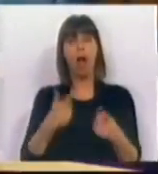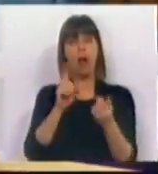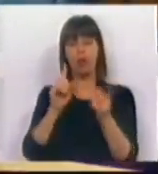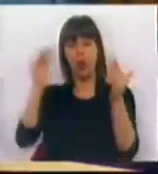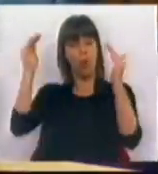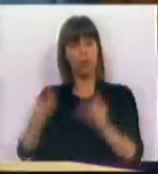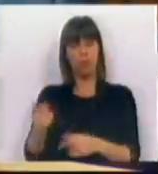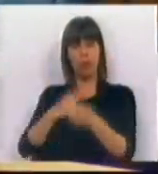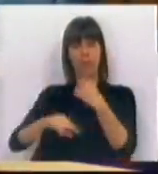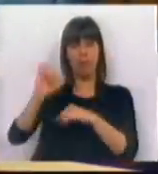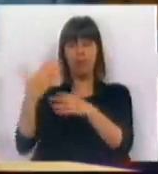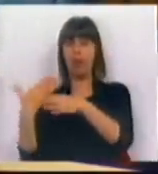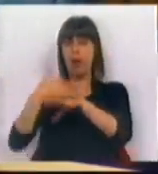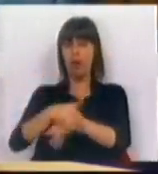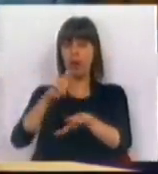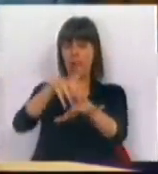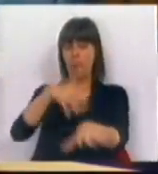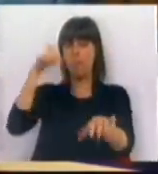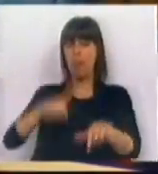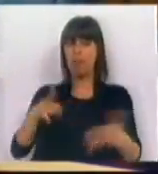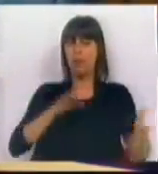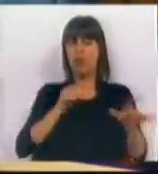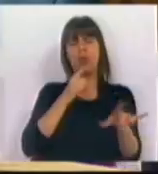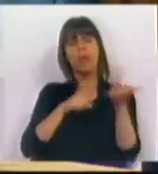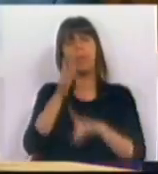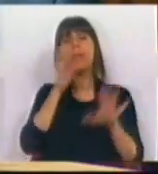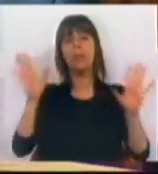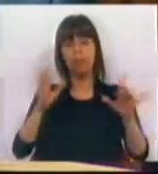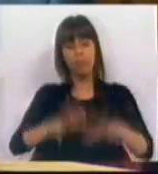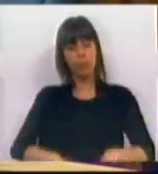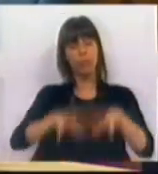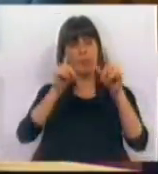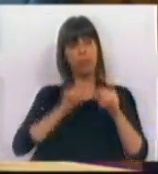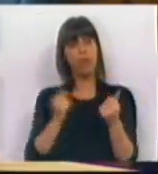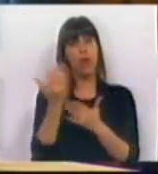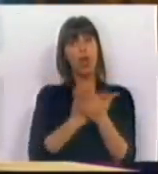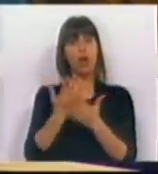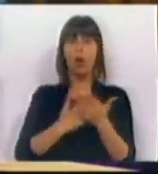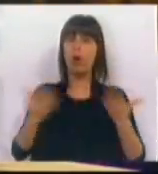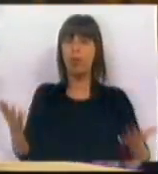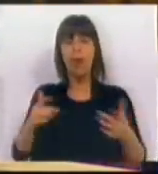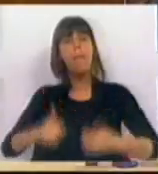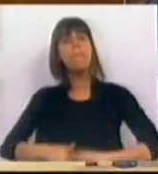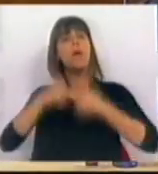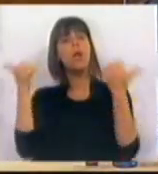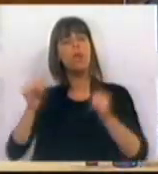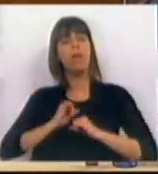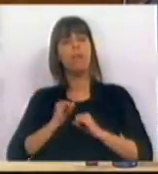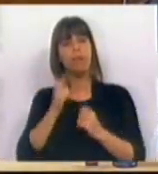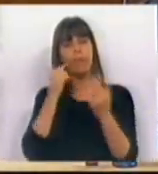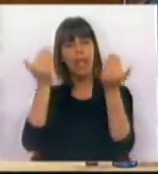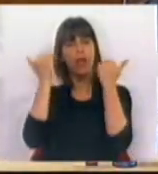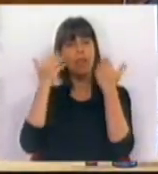diminuiriam a sua intervenção neste Parlamento, Sr. Deputado, é o crescimento da nossa economia, a melhoria dos nossos